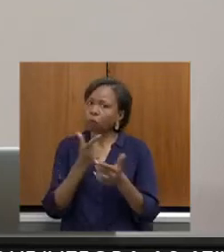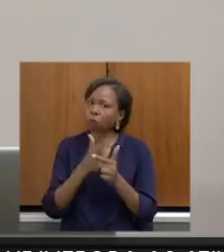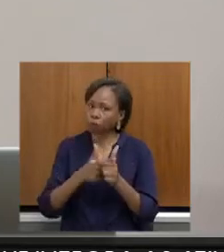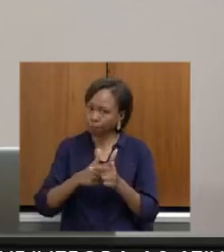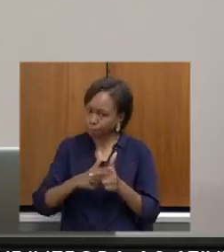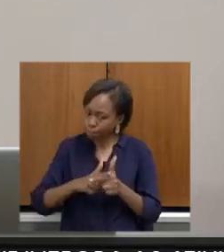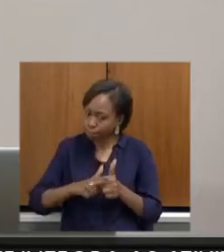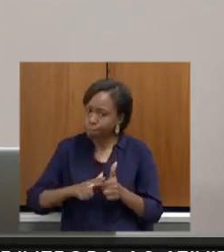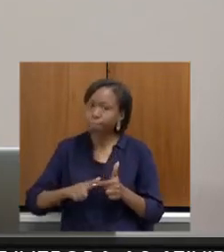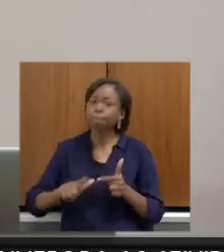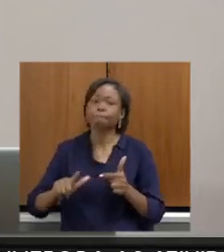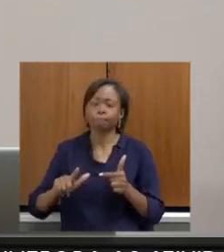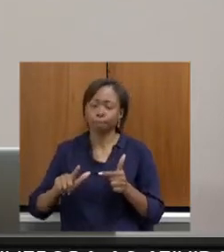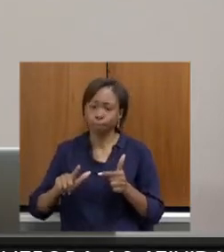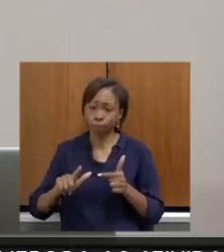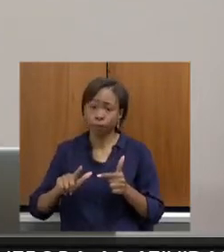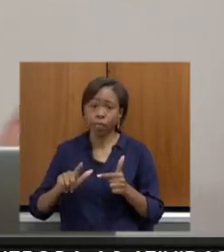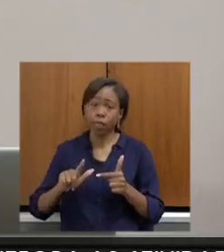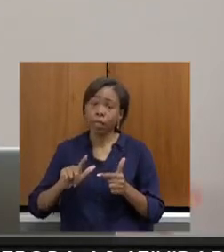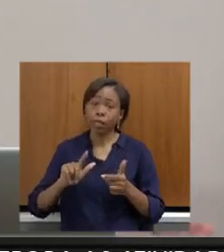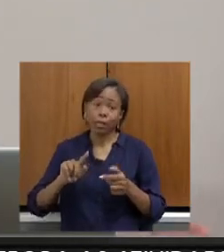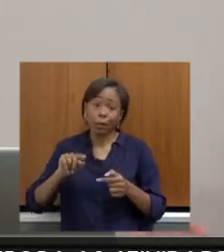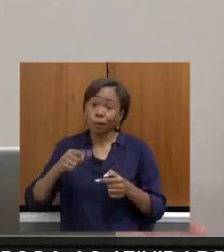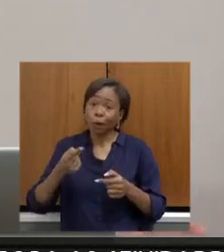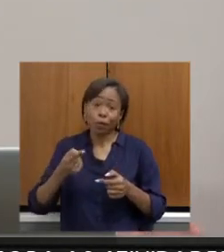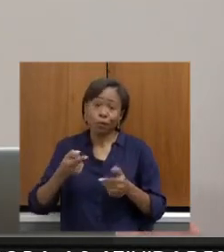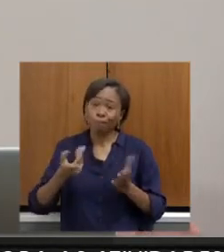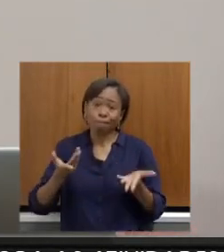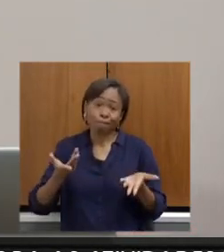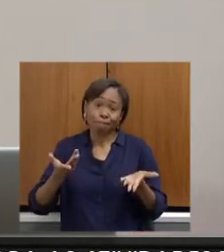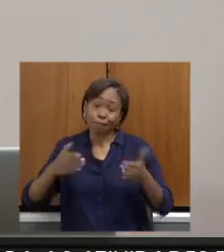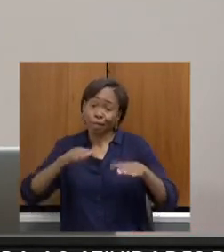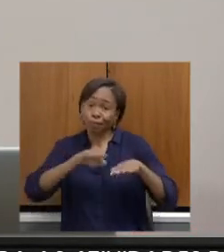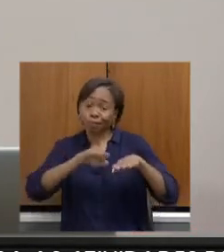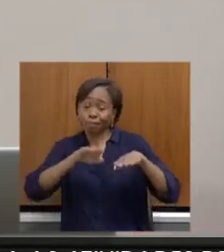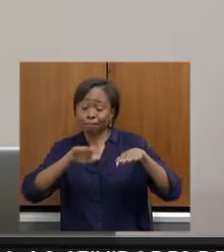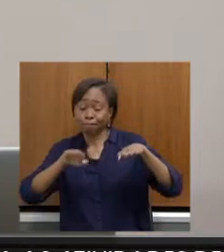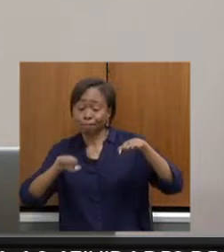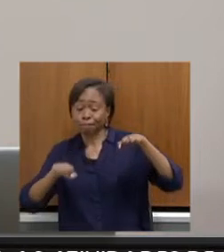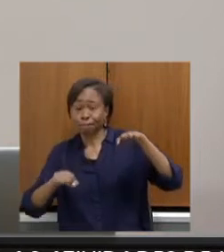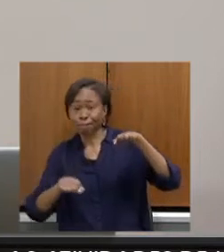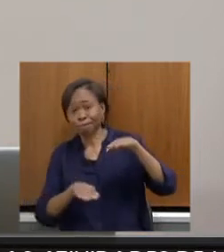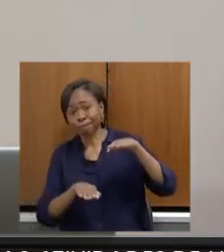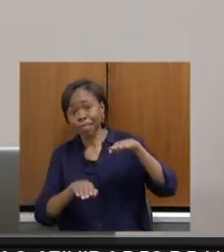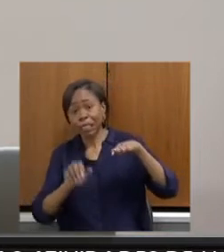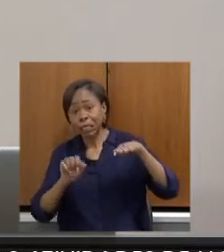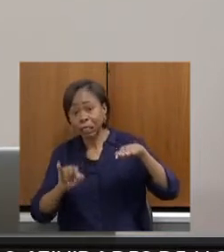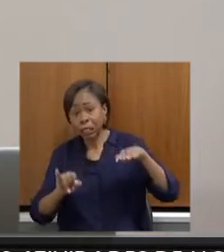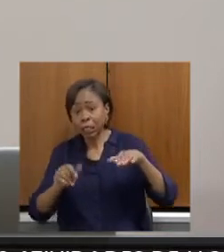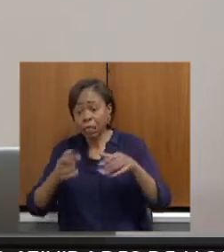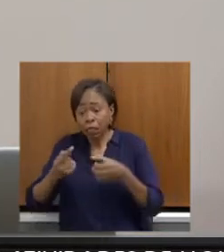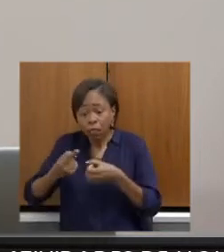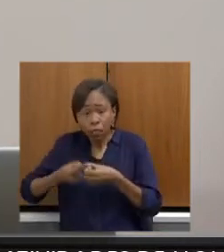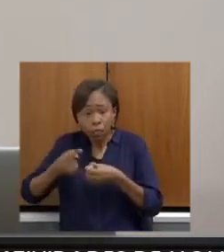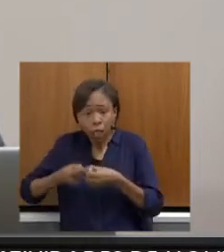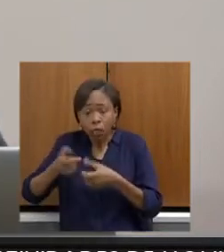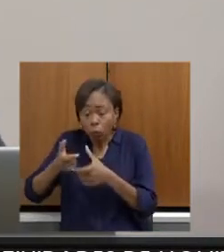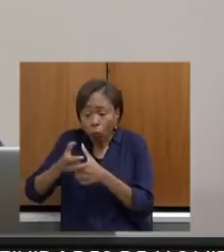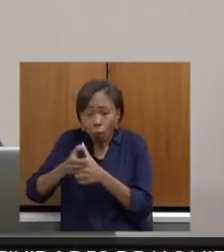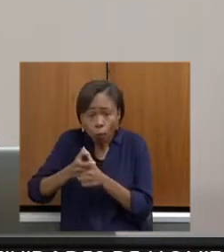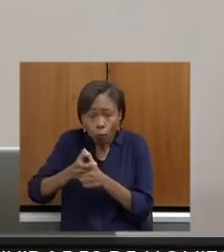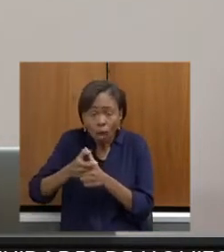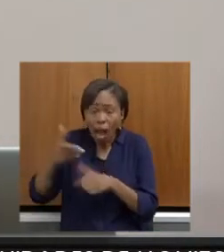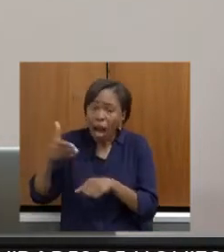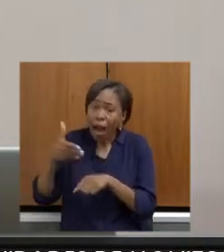E vai desaguar no final, que é a desigualdade. Quanto menor o município, aquela pessoa que tem menos acesso,